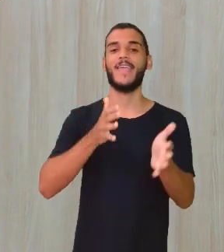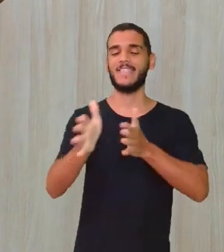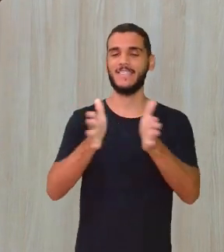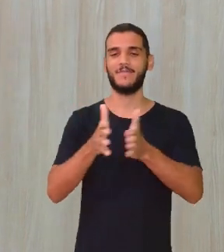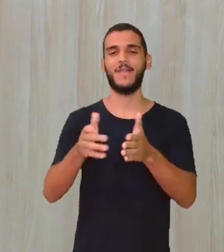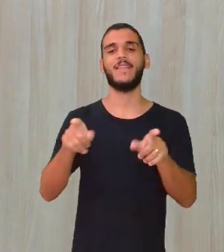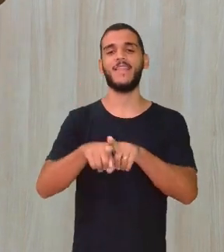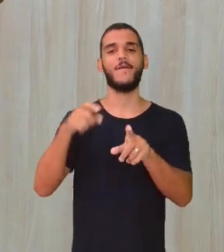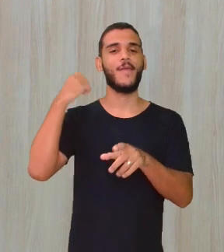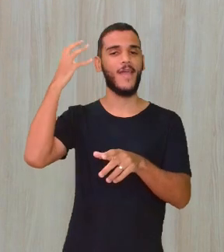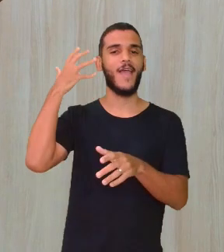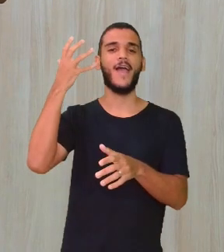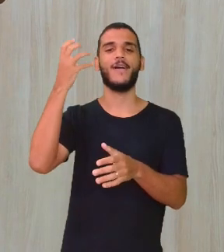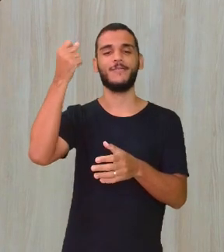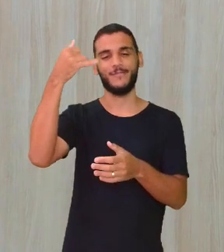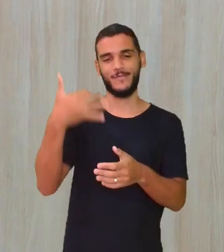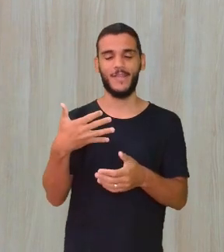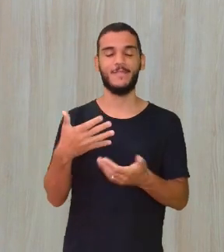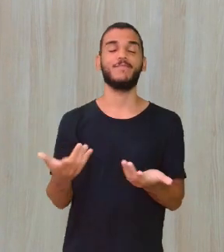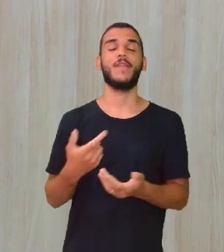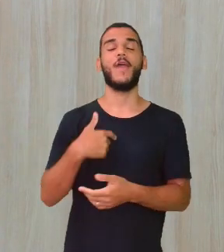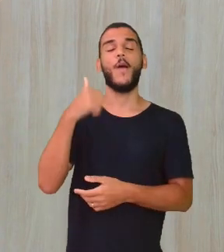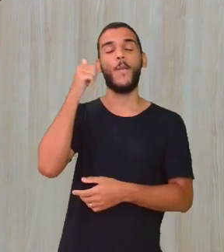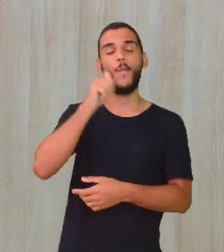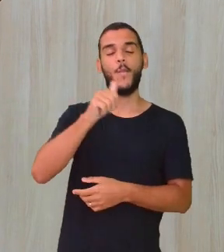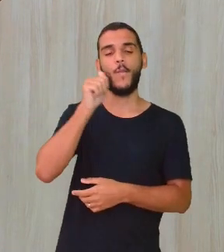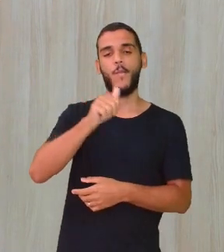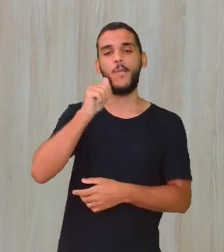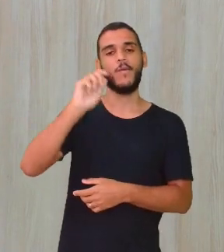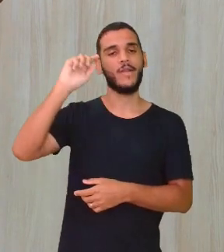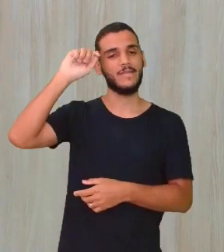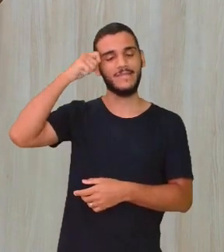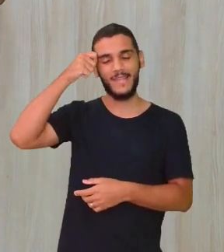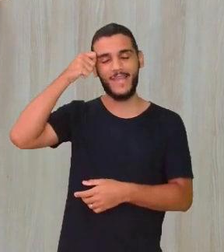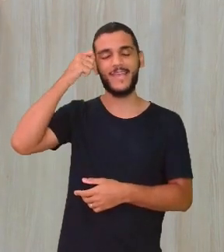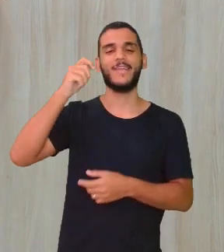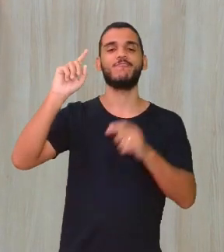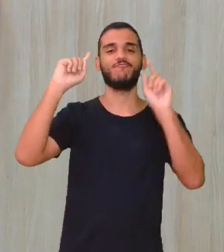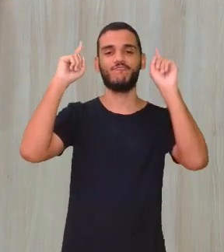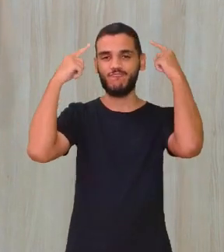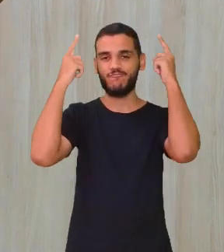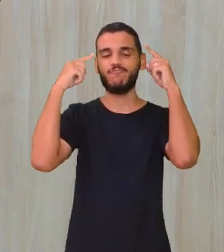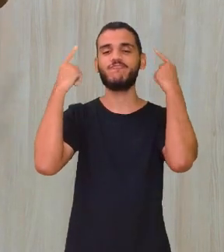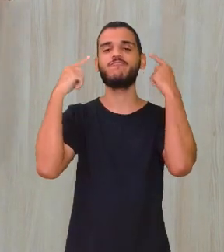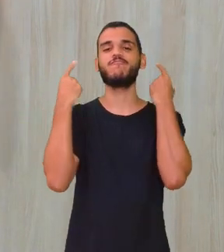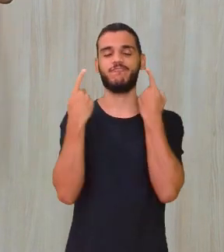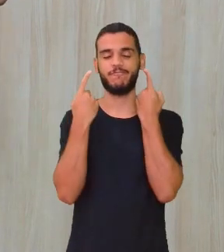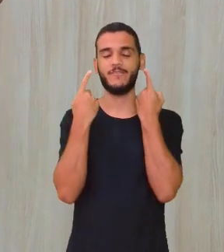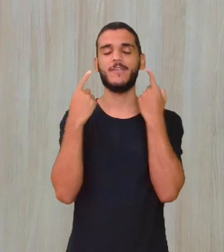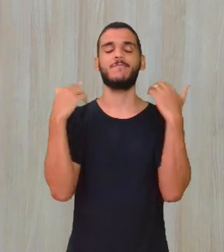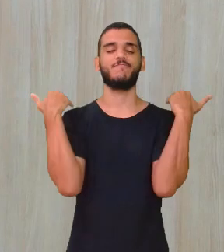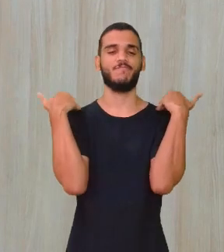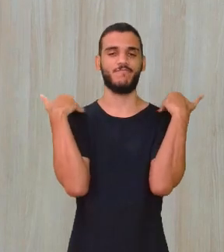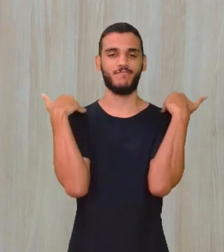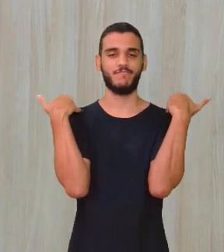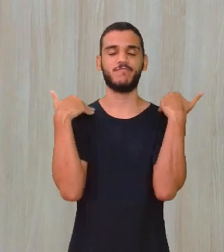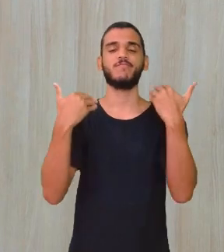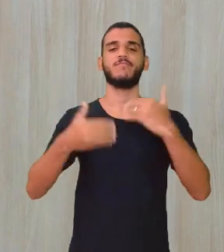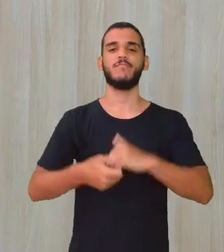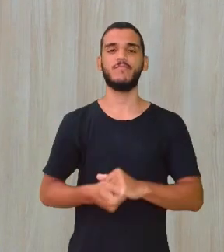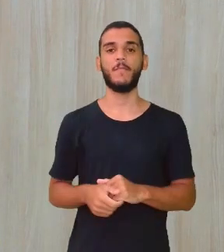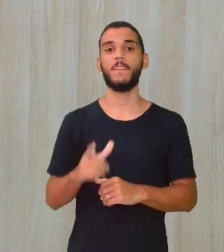autodescrever, tá? Eu sou uma mulher negra, de cabelos cacheados, pretos na altura dos ombros,